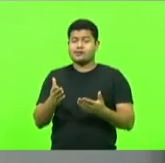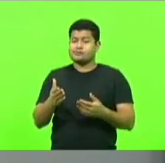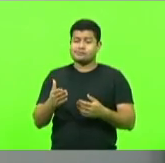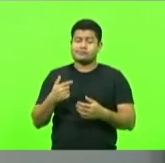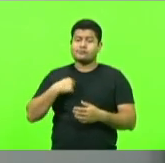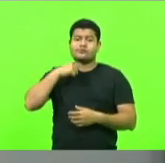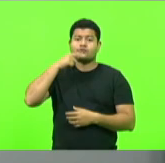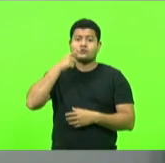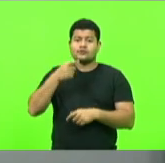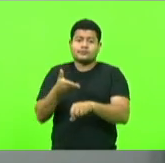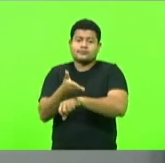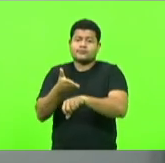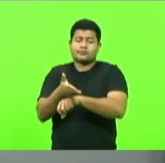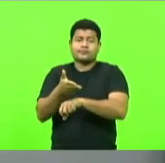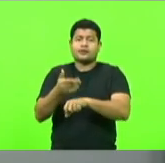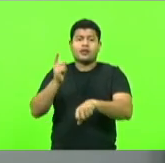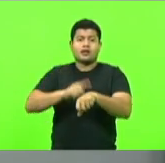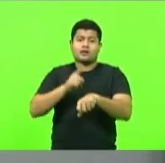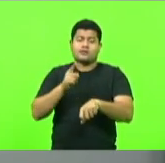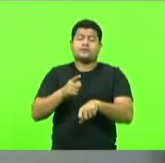participei da sessão. Mas, pois bem,